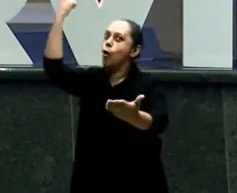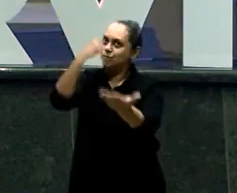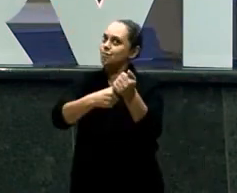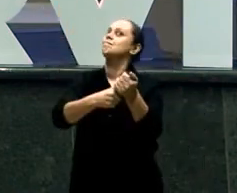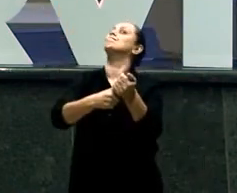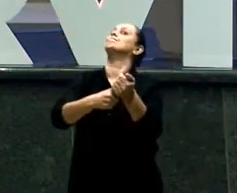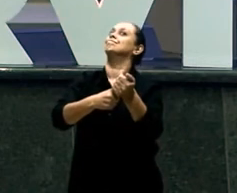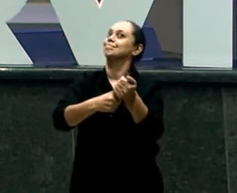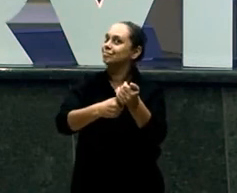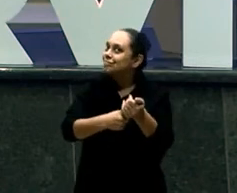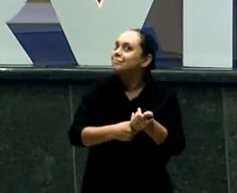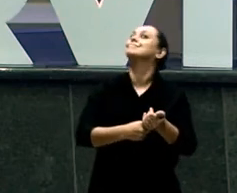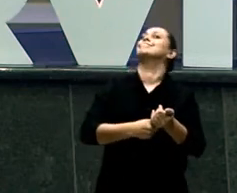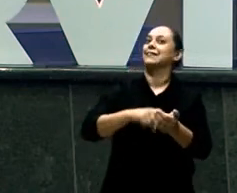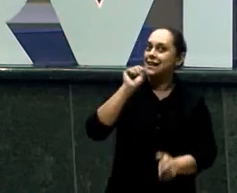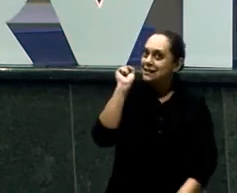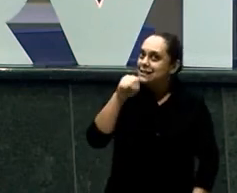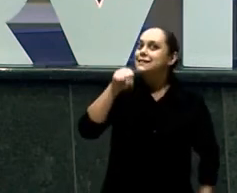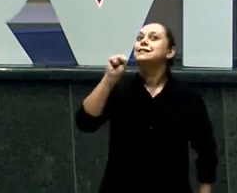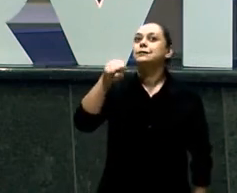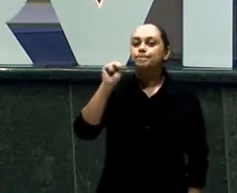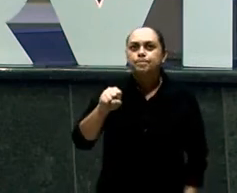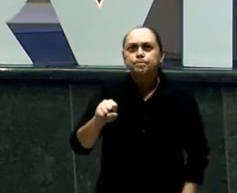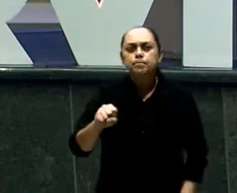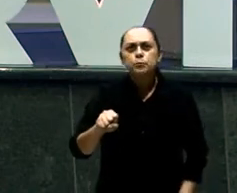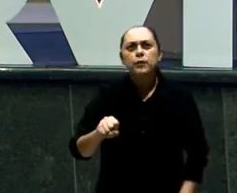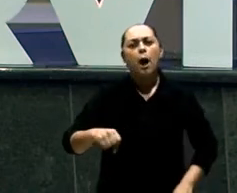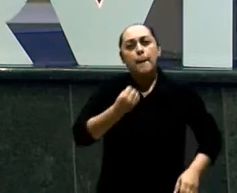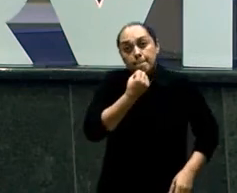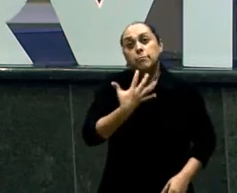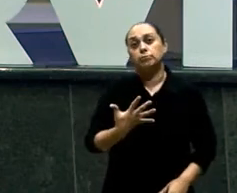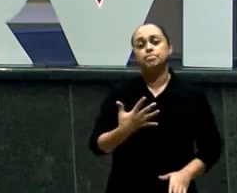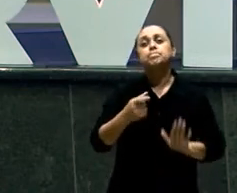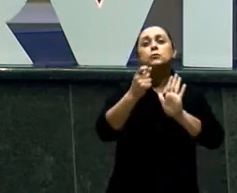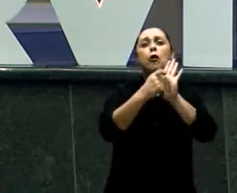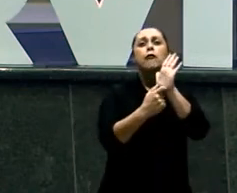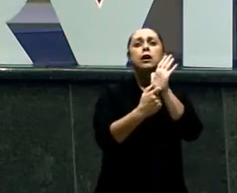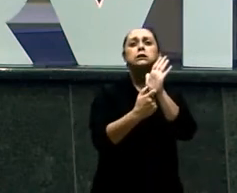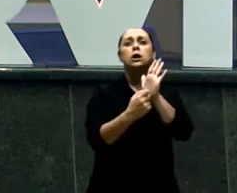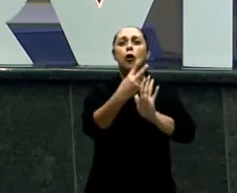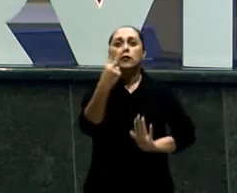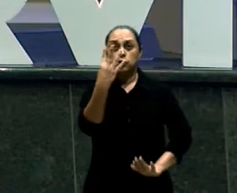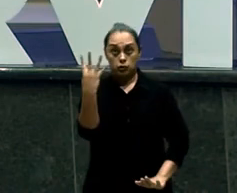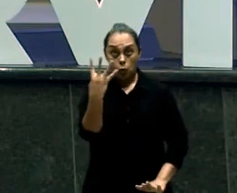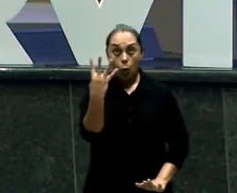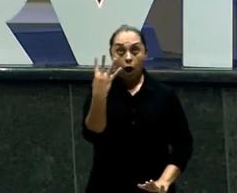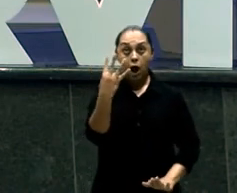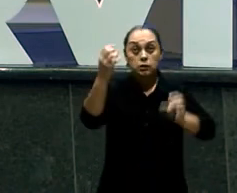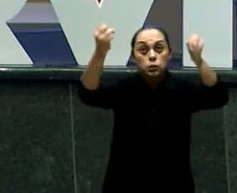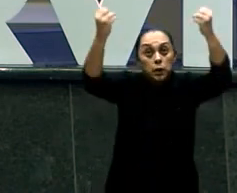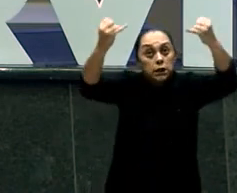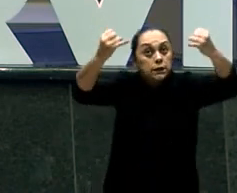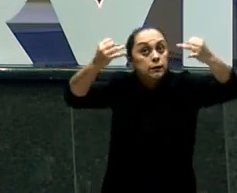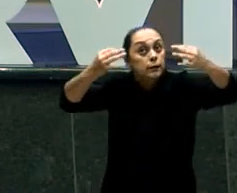Pois bem Aí chega No versículo 24 E a expressão Que aparece É